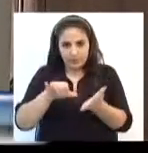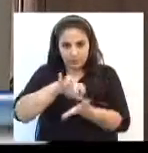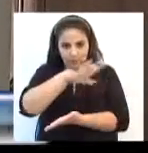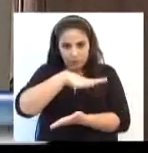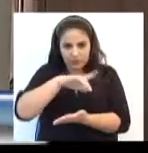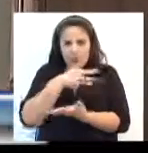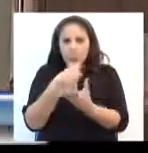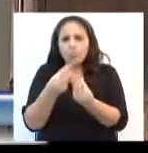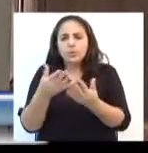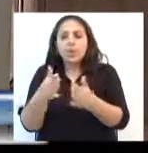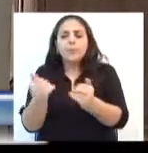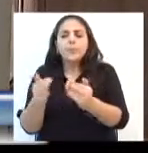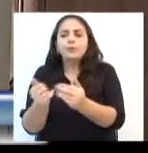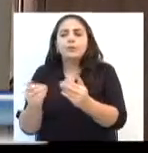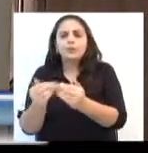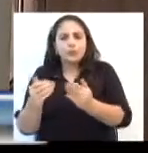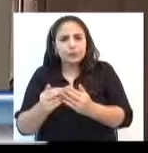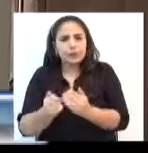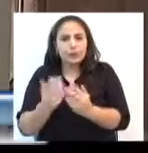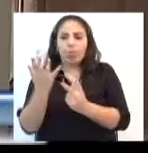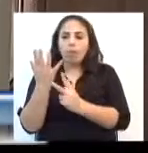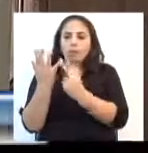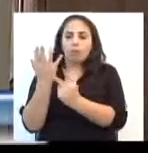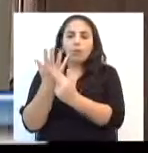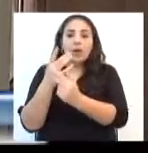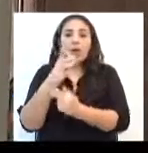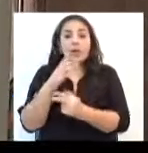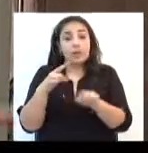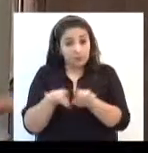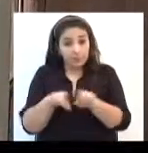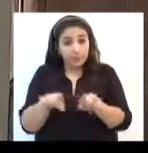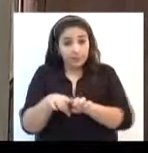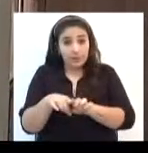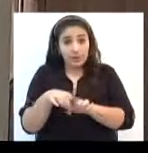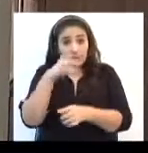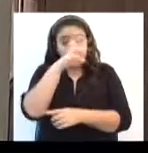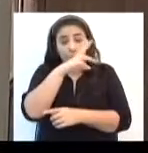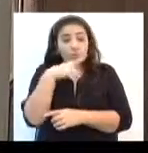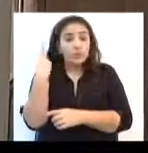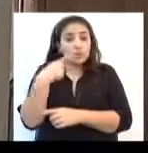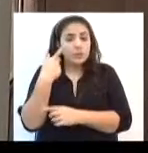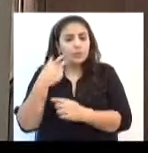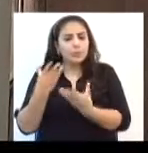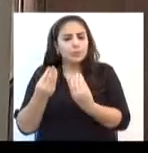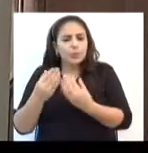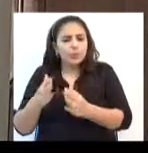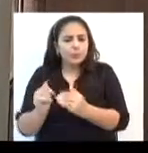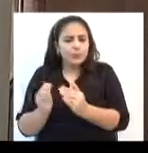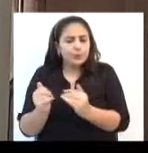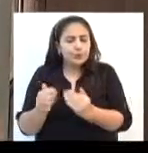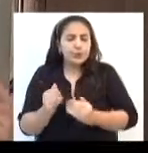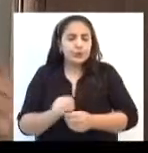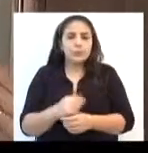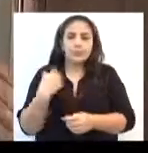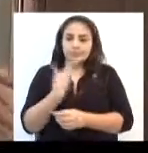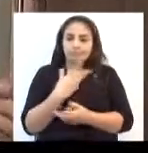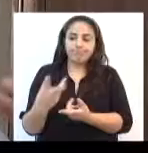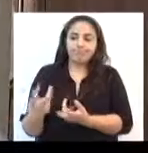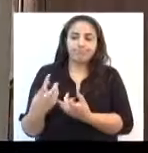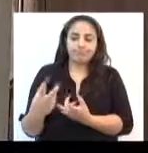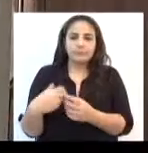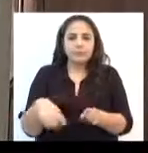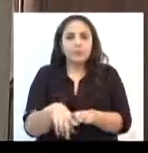solicitações de podas de árvores. E os gabinetes dos vereadores também recebem muitas solicitações. E nós